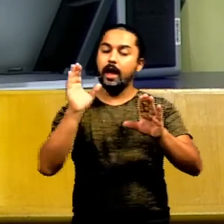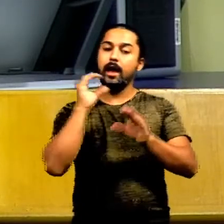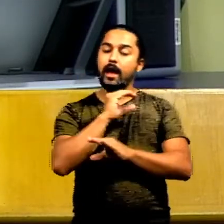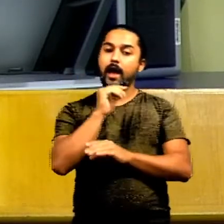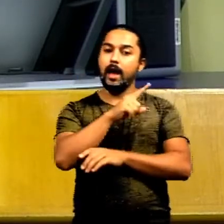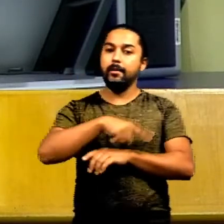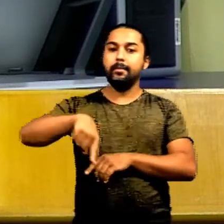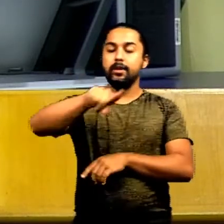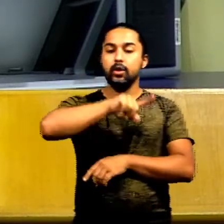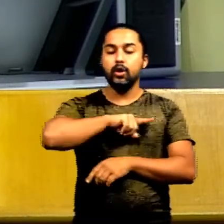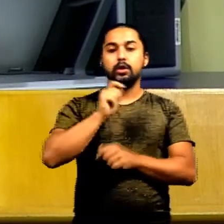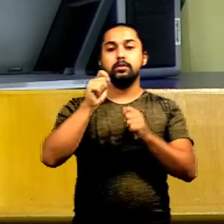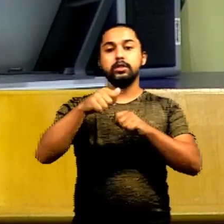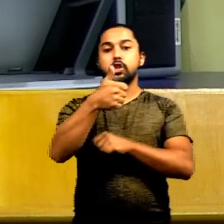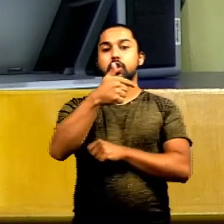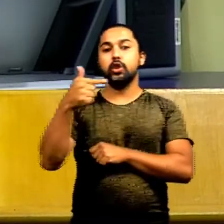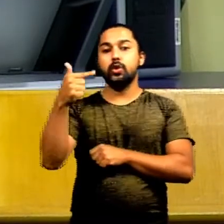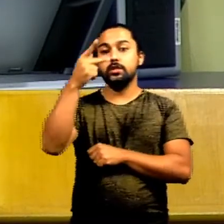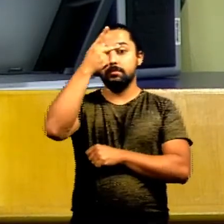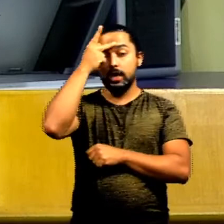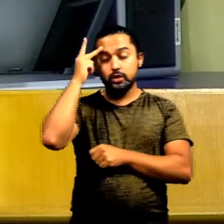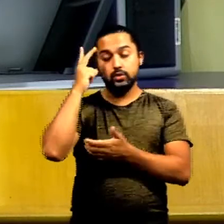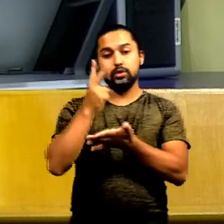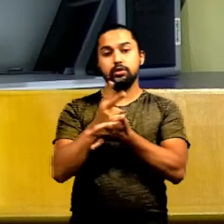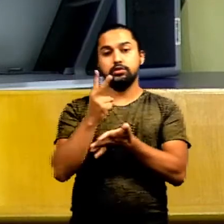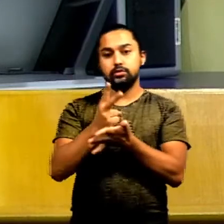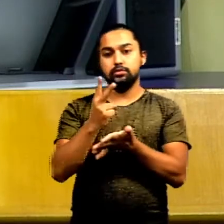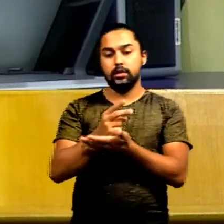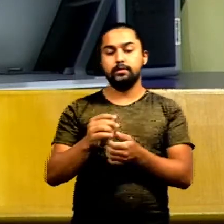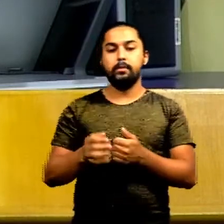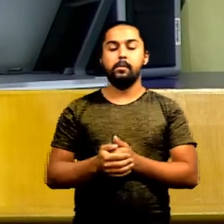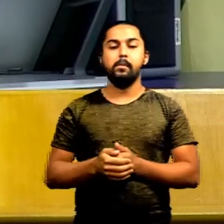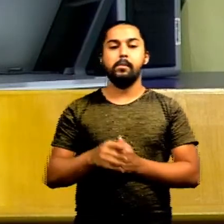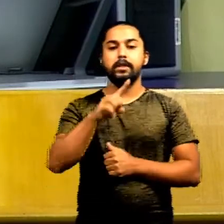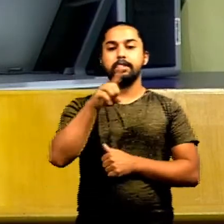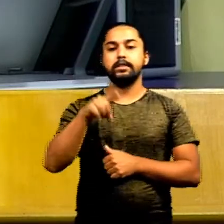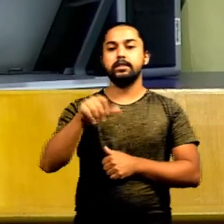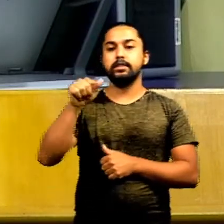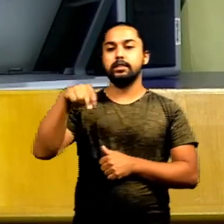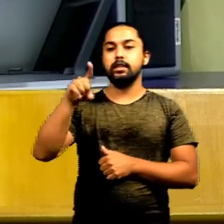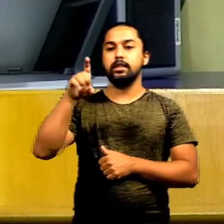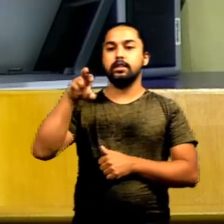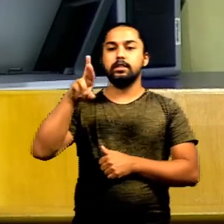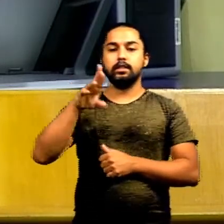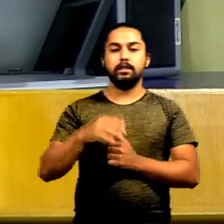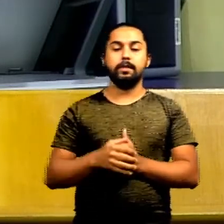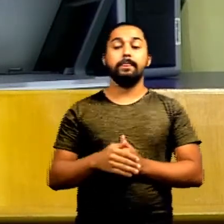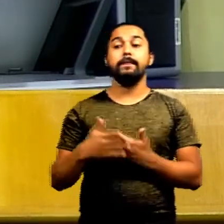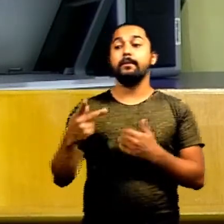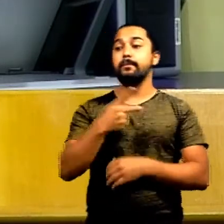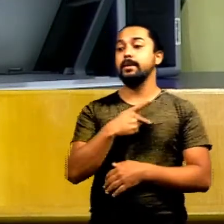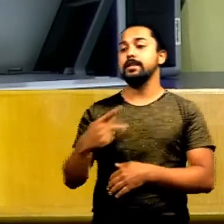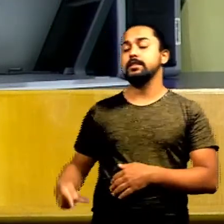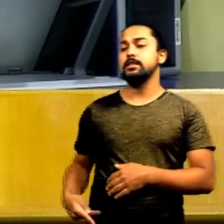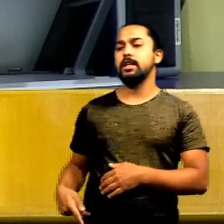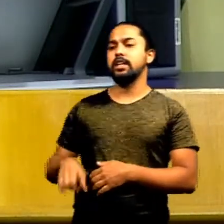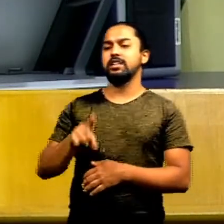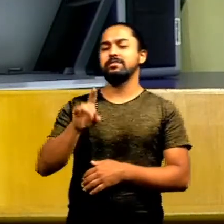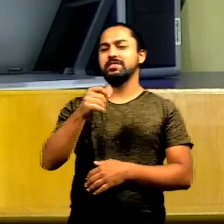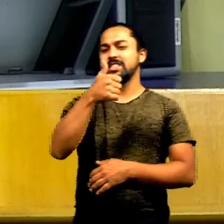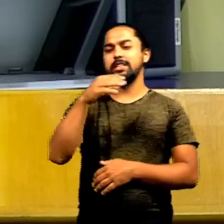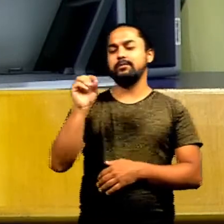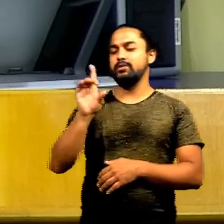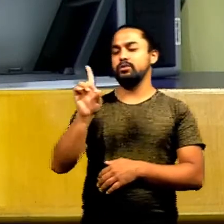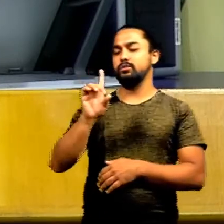plenário preciso de pelo menos 12 para manter a sessão funcionando vereador Zander 10 minutos para discutir o projeto seu presidente talvez nem gaste